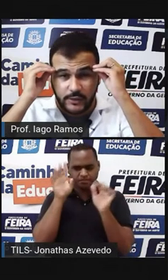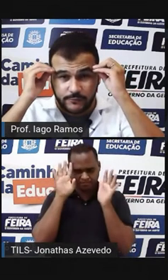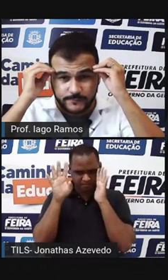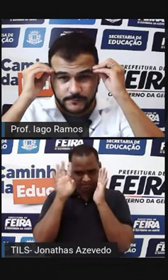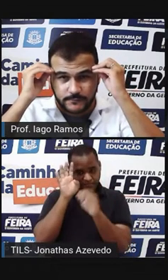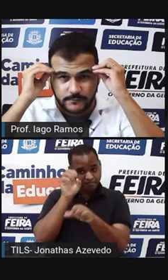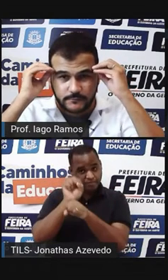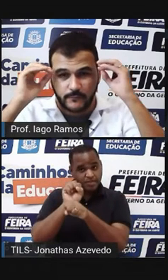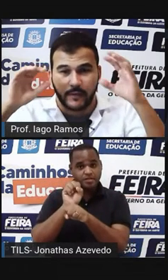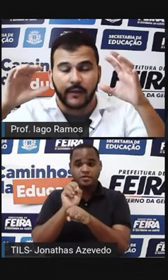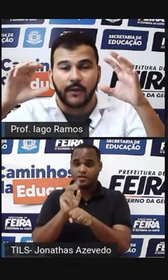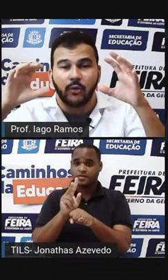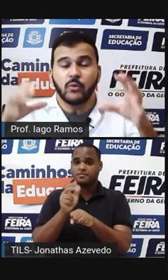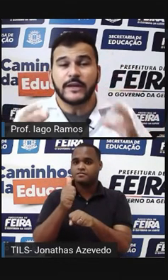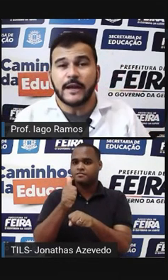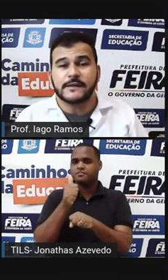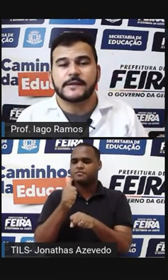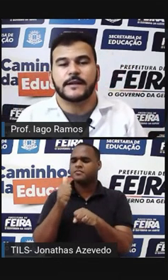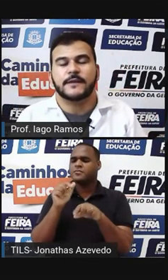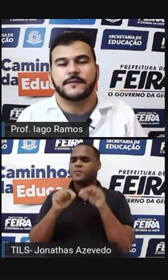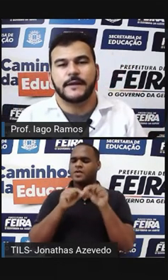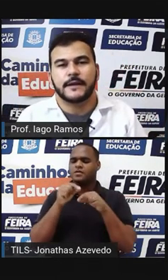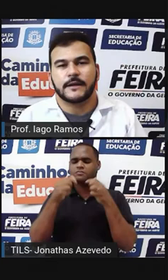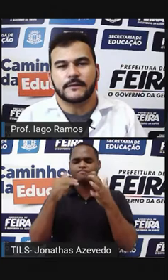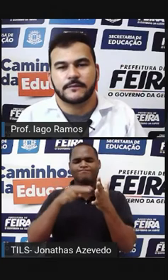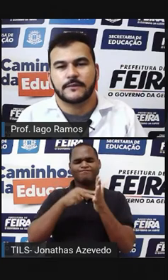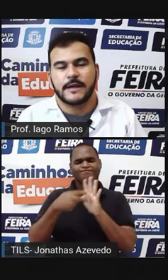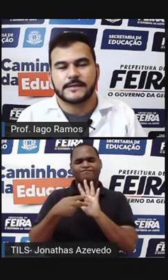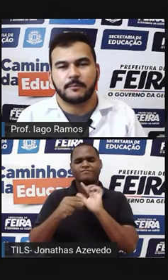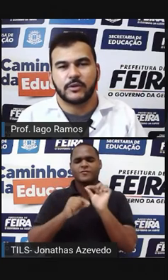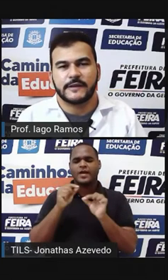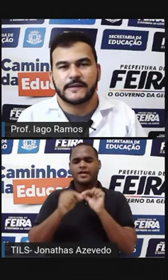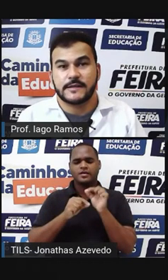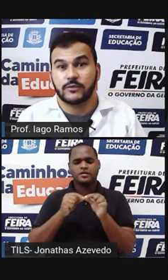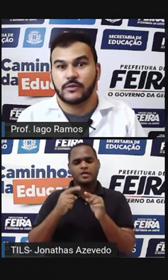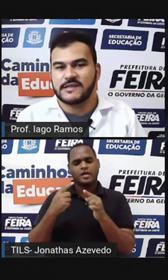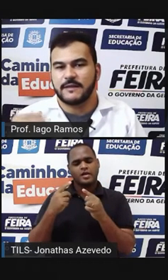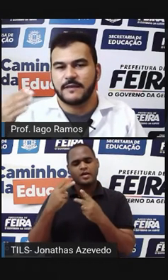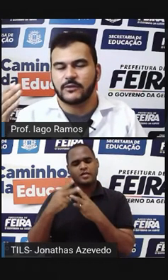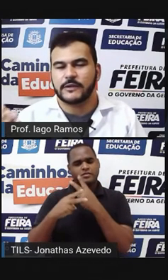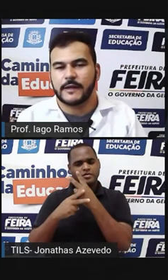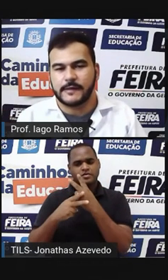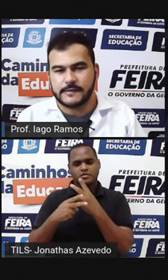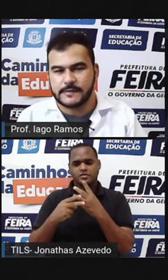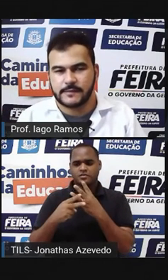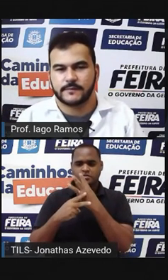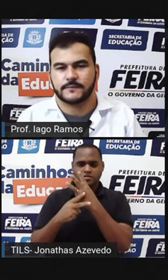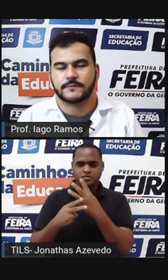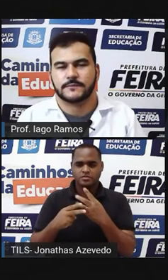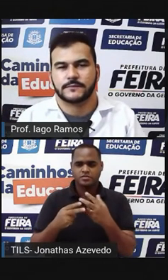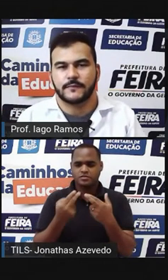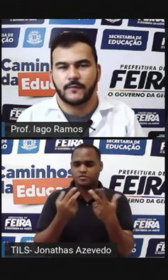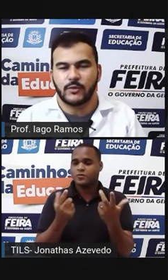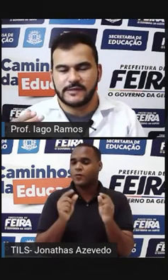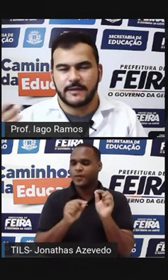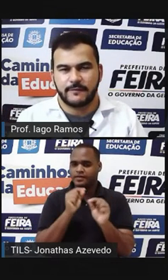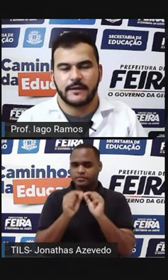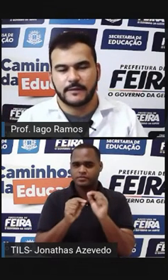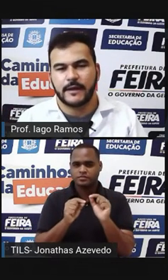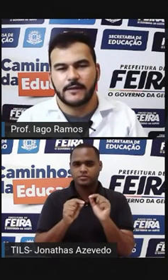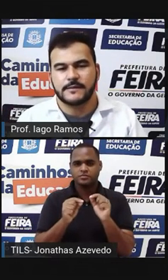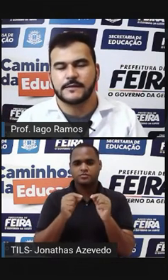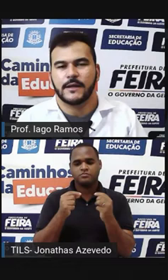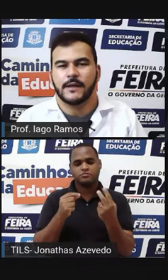aqui um pouquinho O que é que significa Essa potência 2 elevado a 3? 2